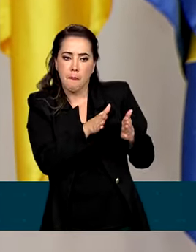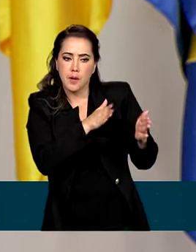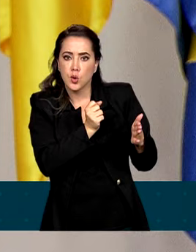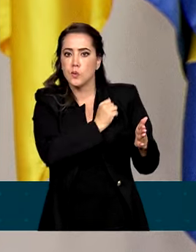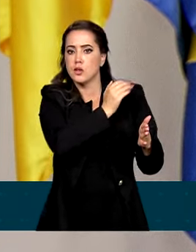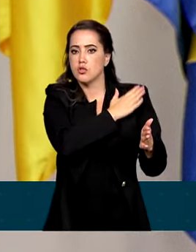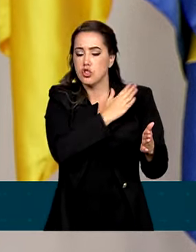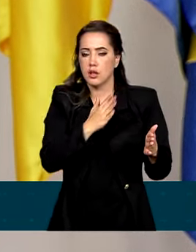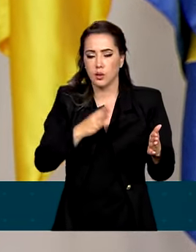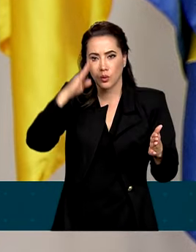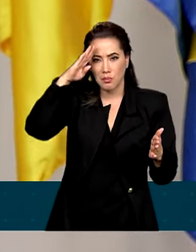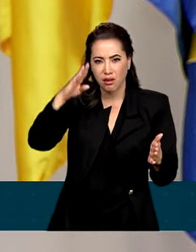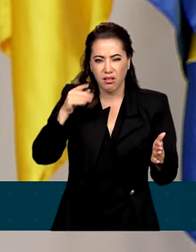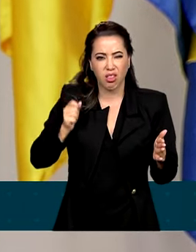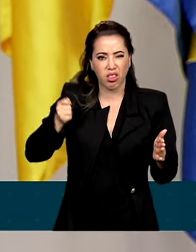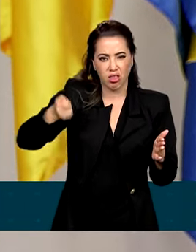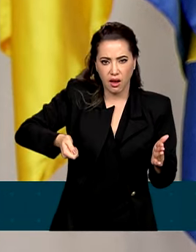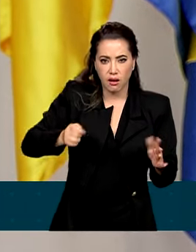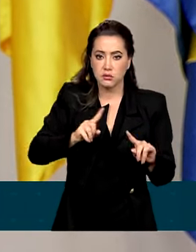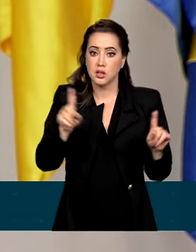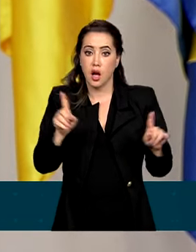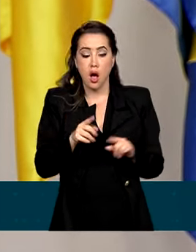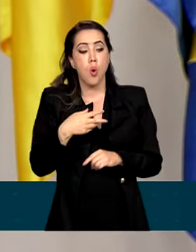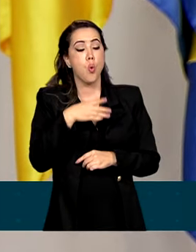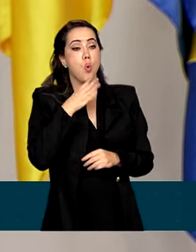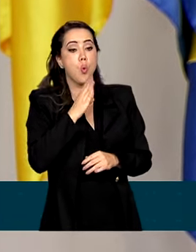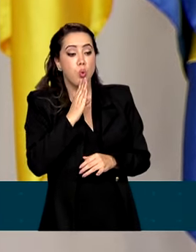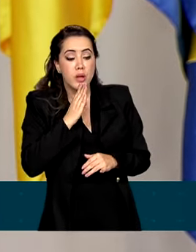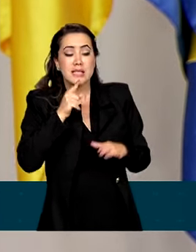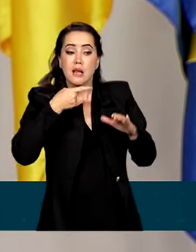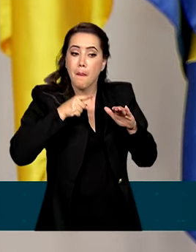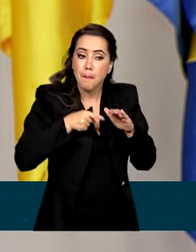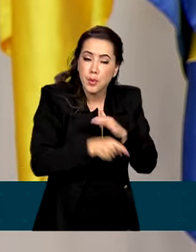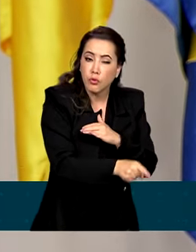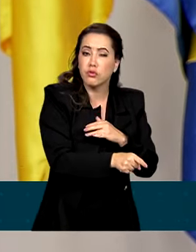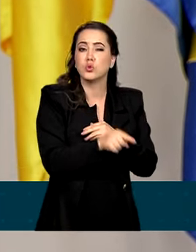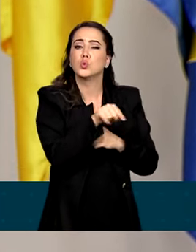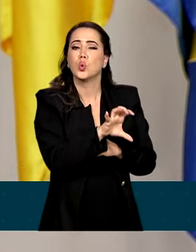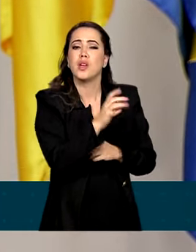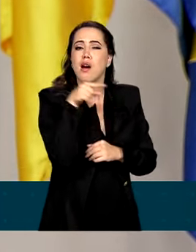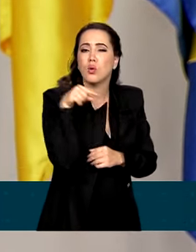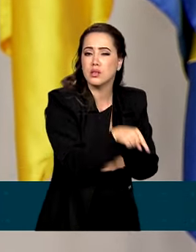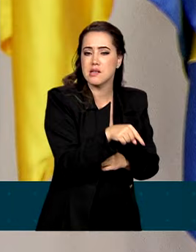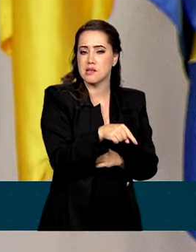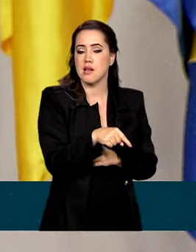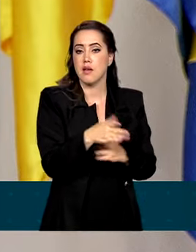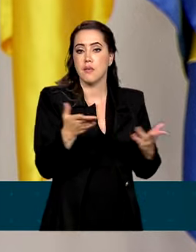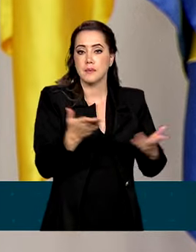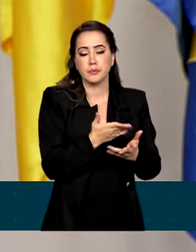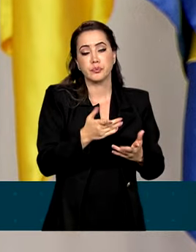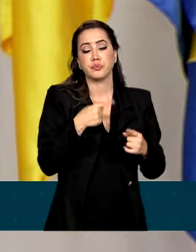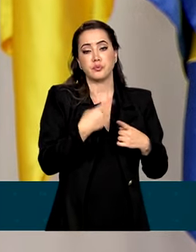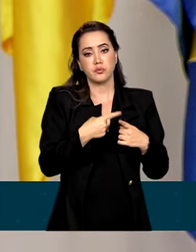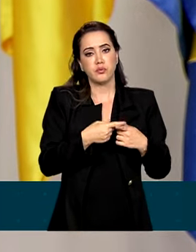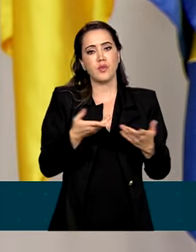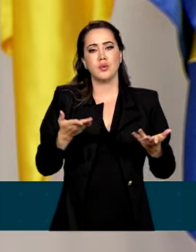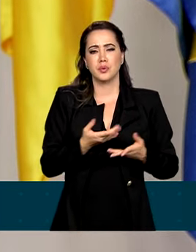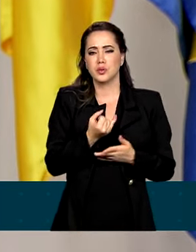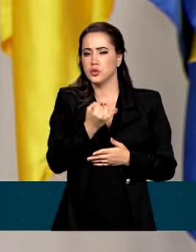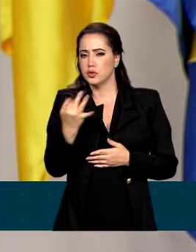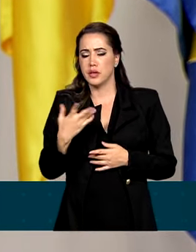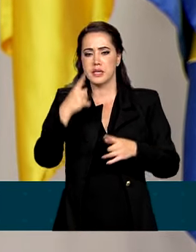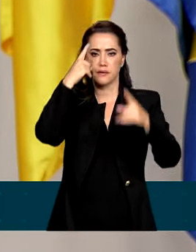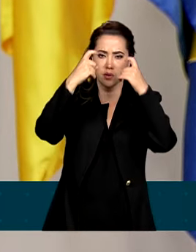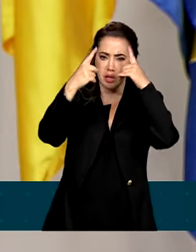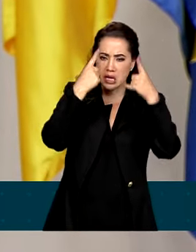profundamente para que não deixemos que se reproduza no presente como hoje o faz por lamentáveis atos de violência